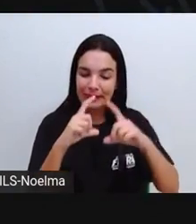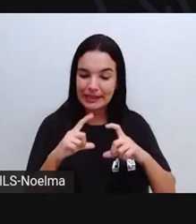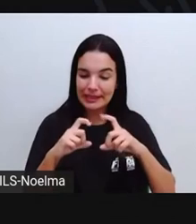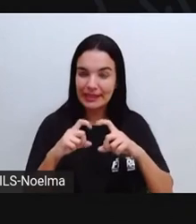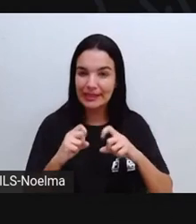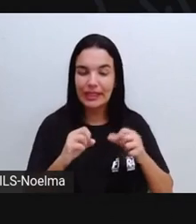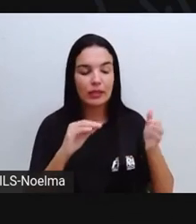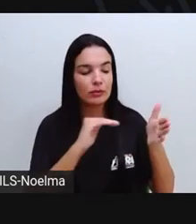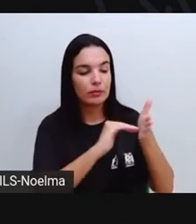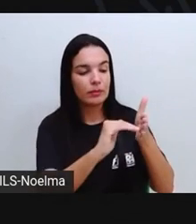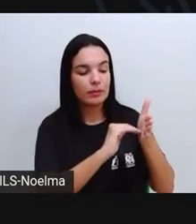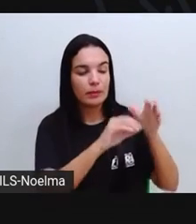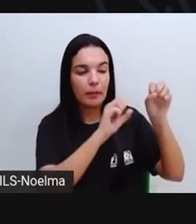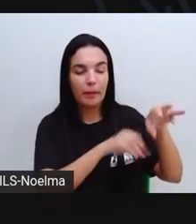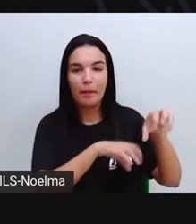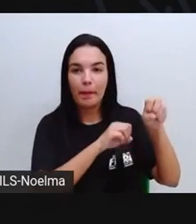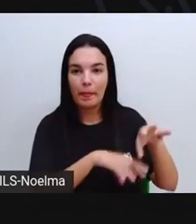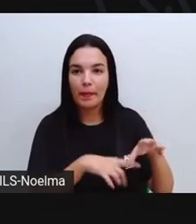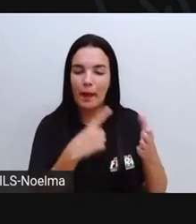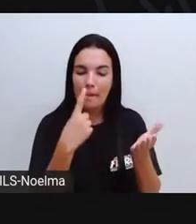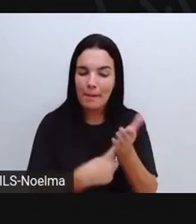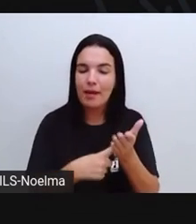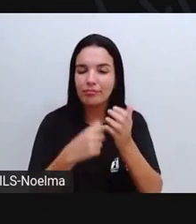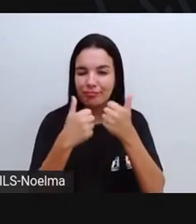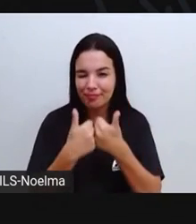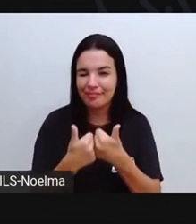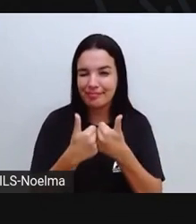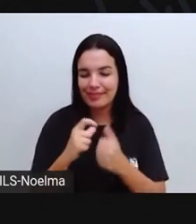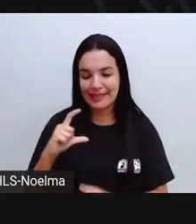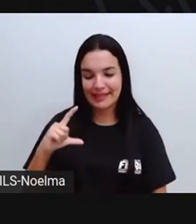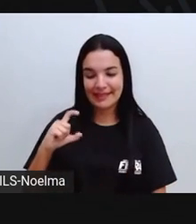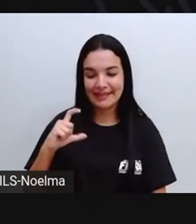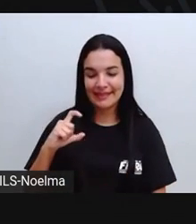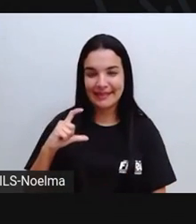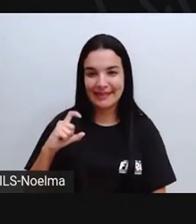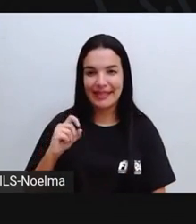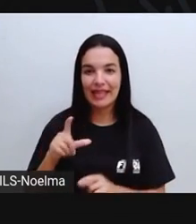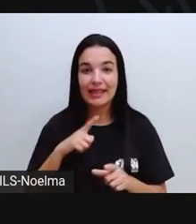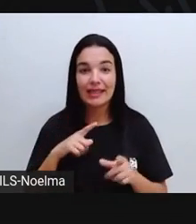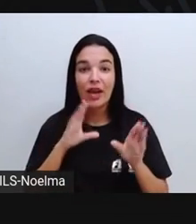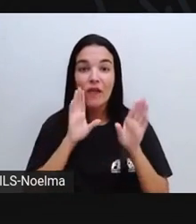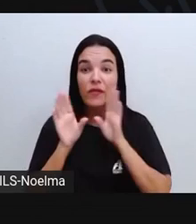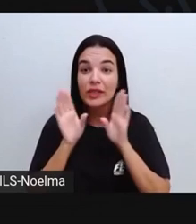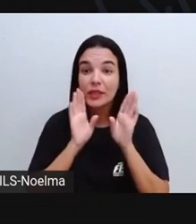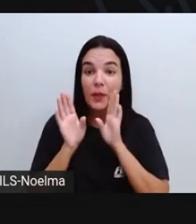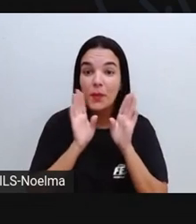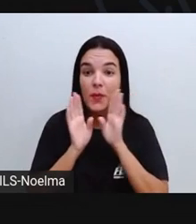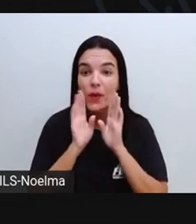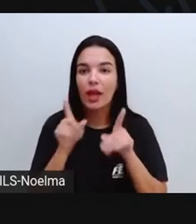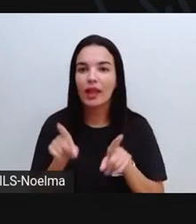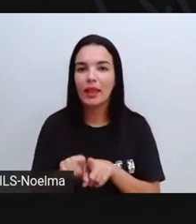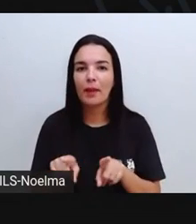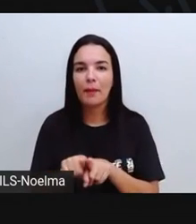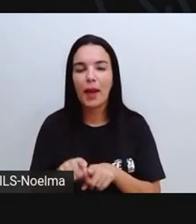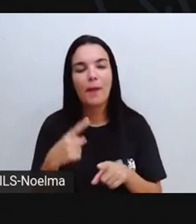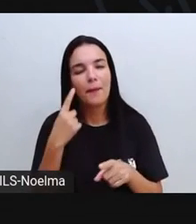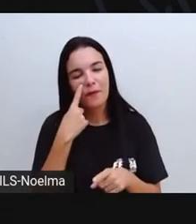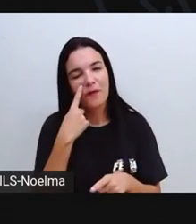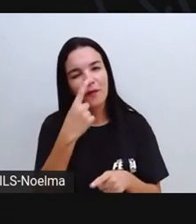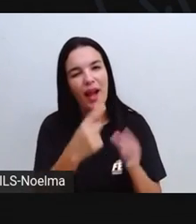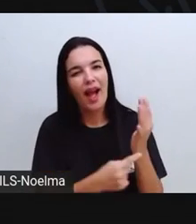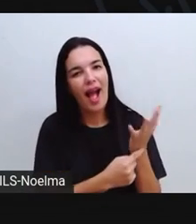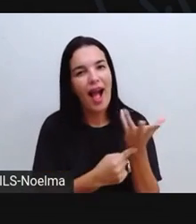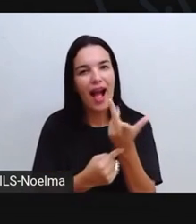Certo? Marque lá No nosso Instagram Nós temos O Facebook Também Pra que a gente Aprecie a arte De vocês